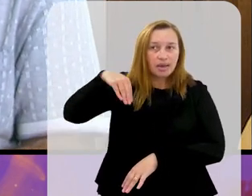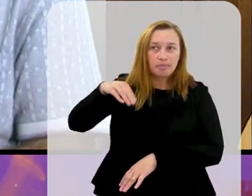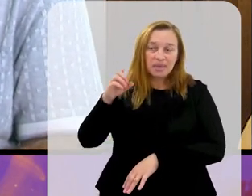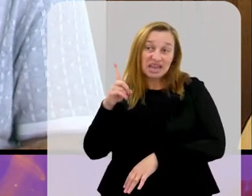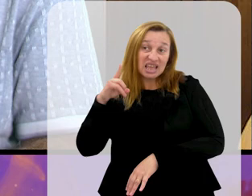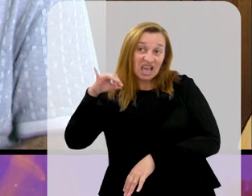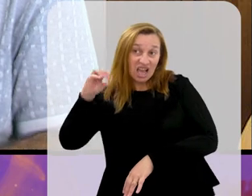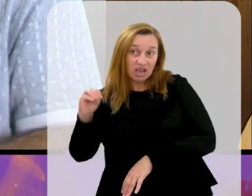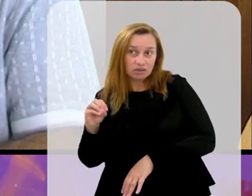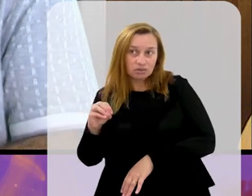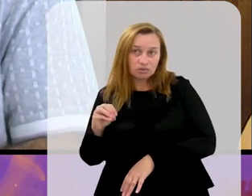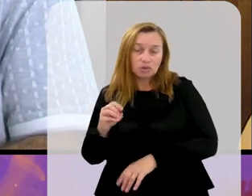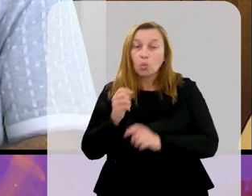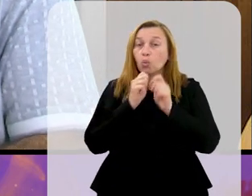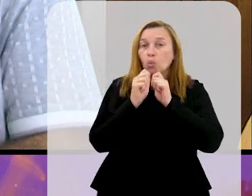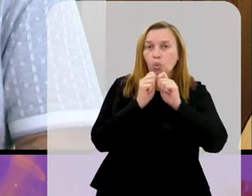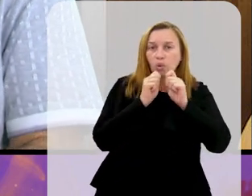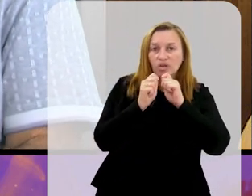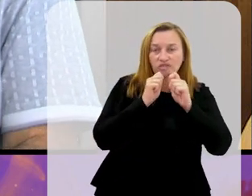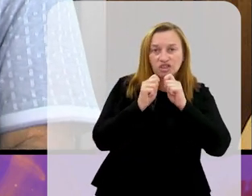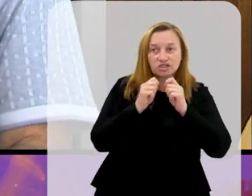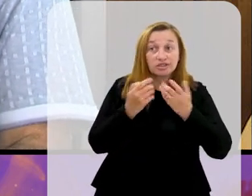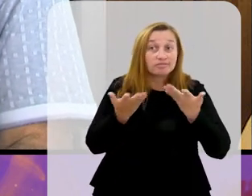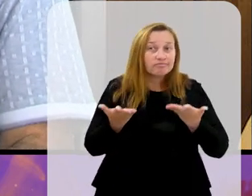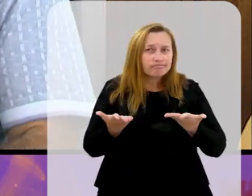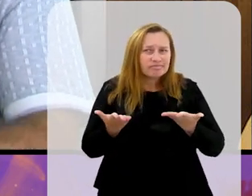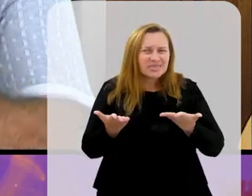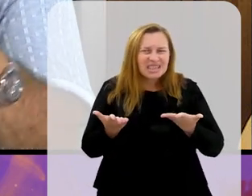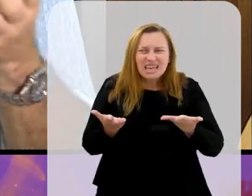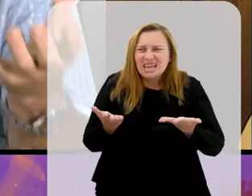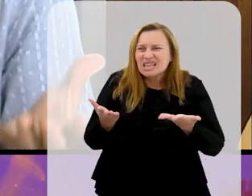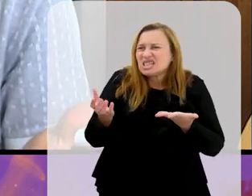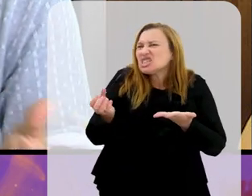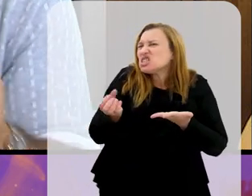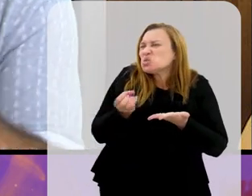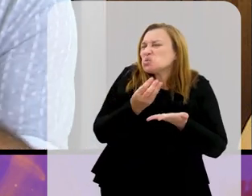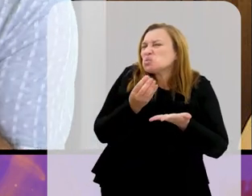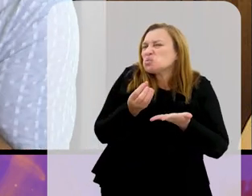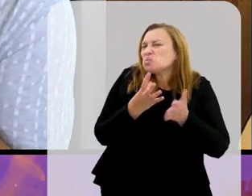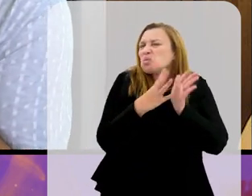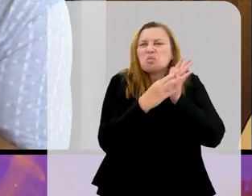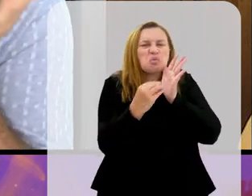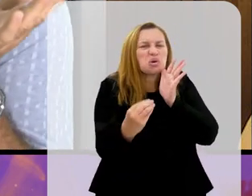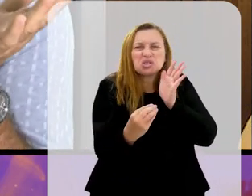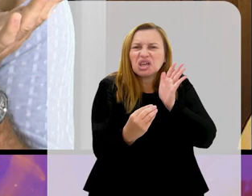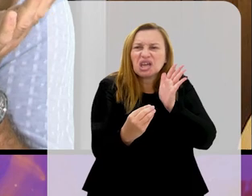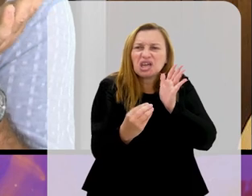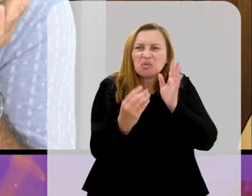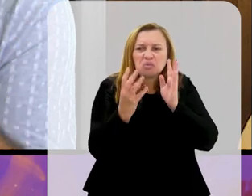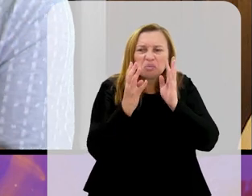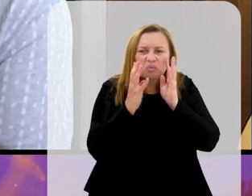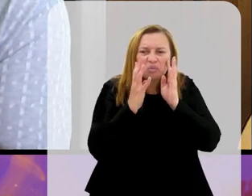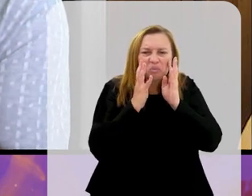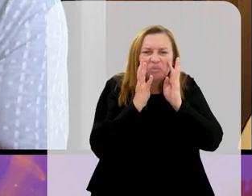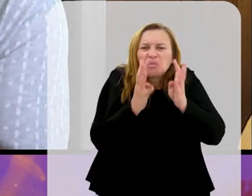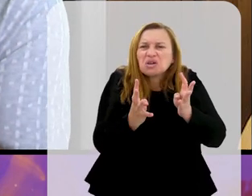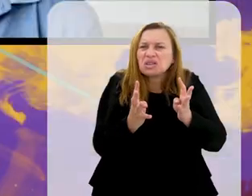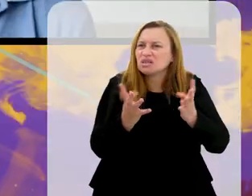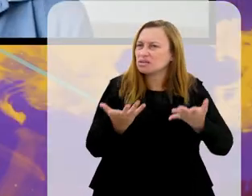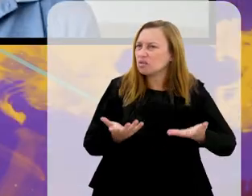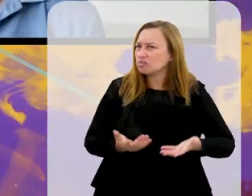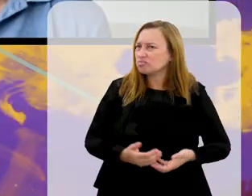Dias, concedendo a entrevista coletiva. Essa modernidade toda, Heraldo Leite, isso não chama a atenção?